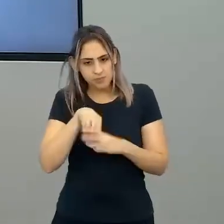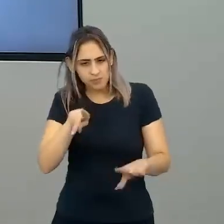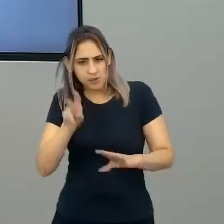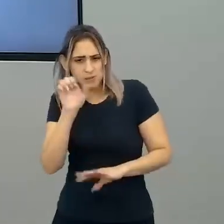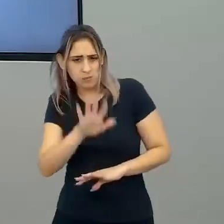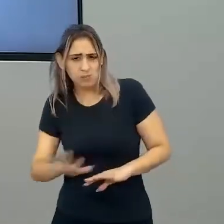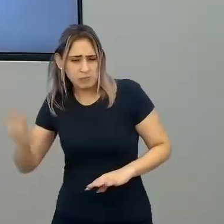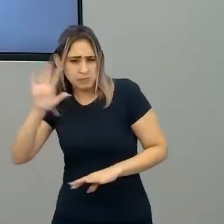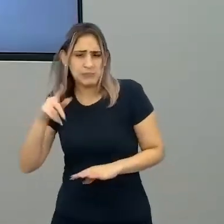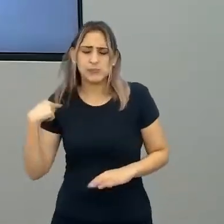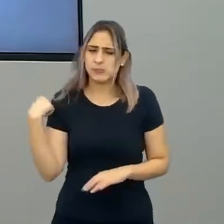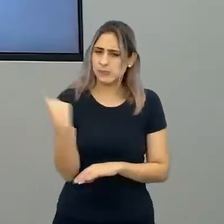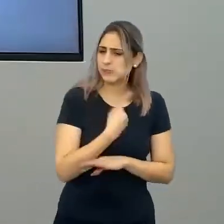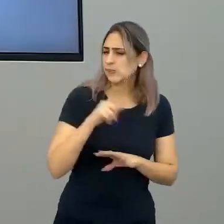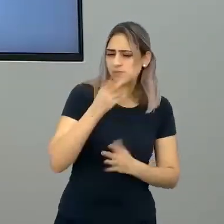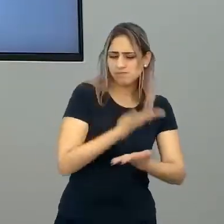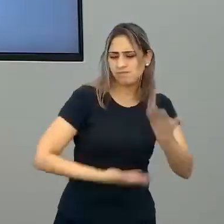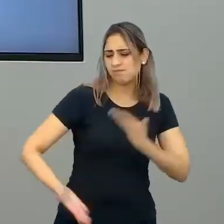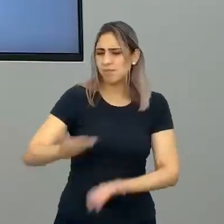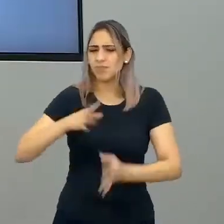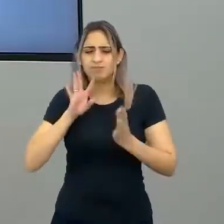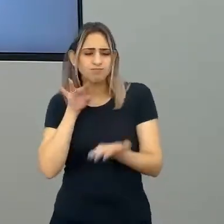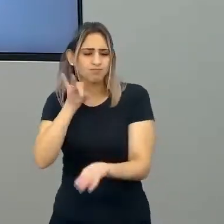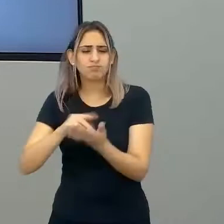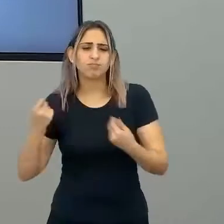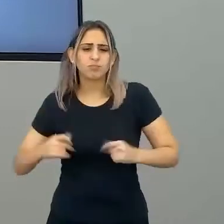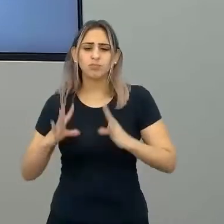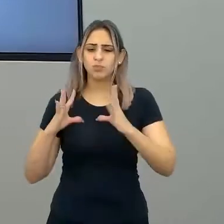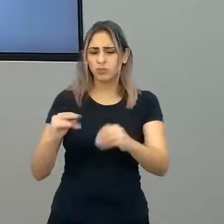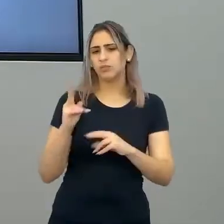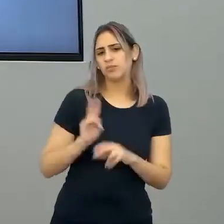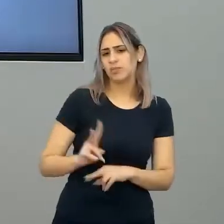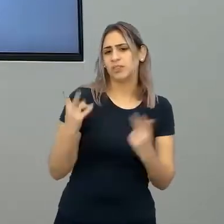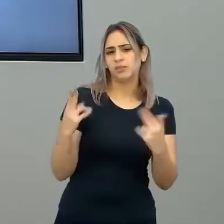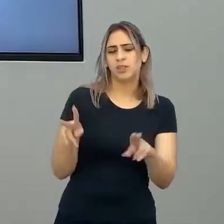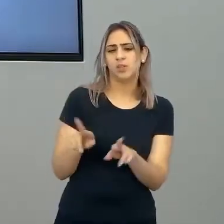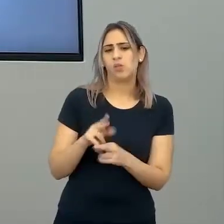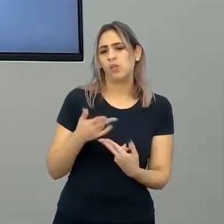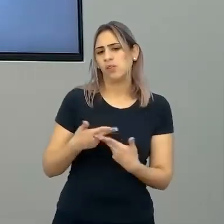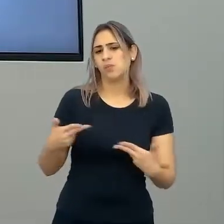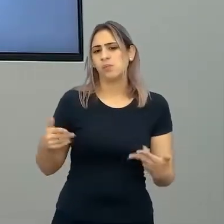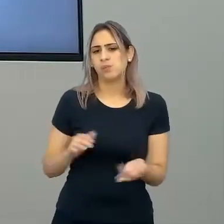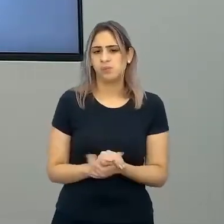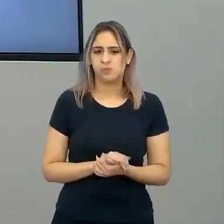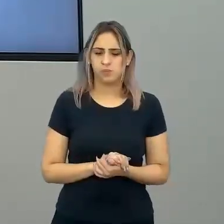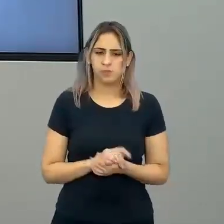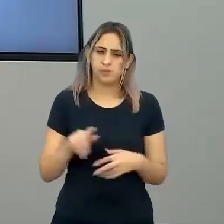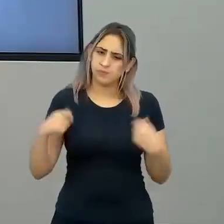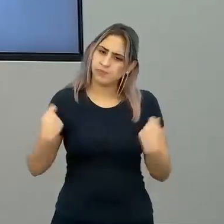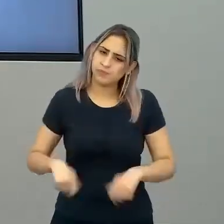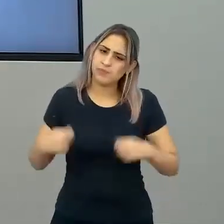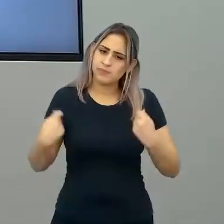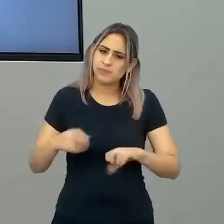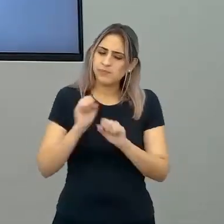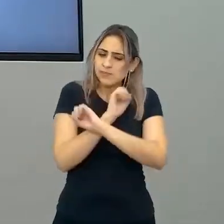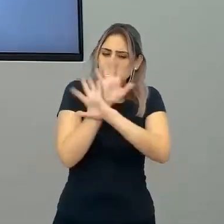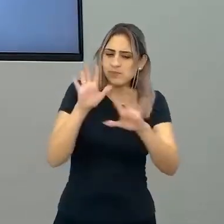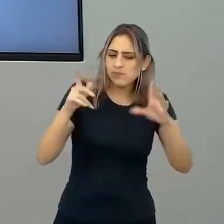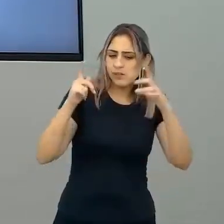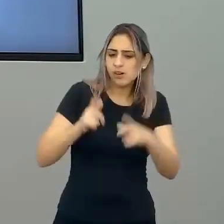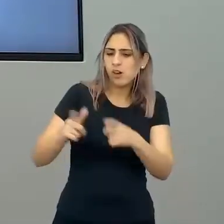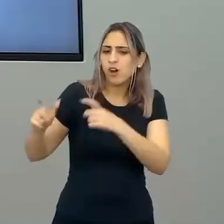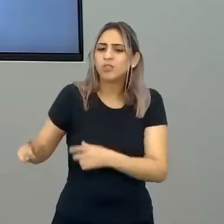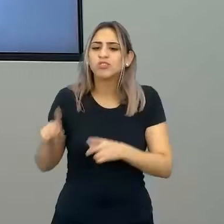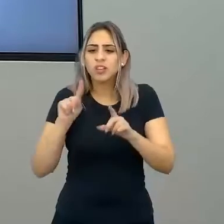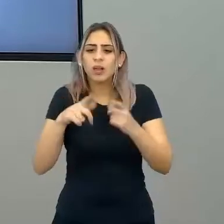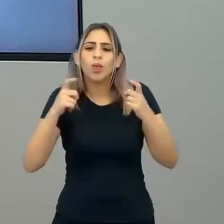estado, nós não compartilhamos necessariamente de todas as mesmas coisas. Então, precisa ficar claro onde são